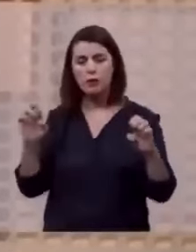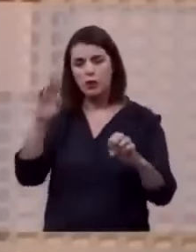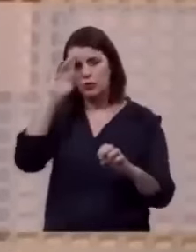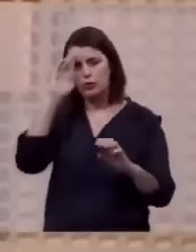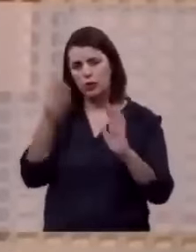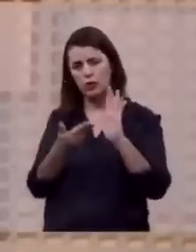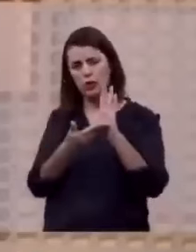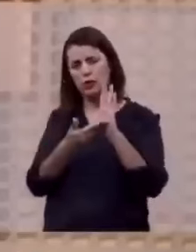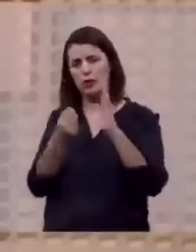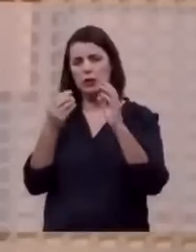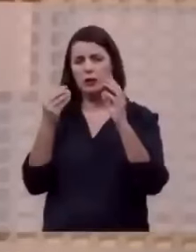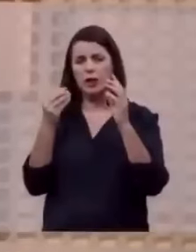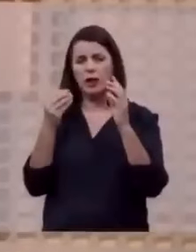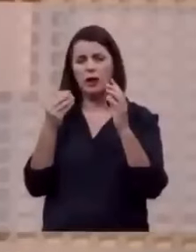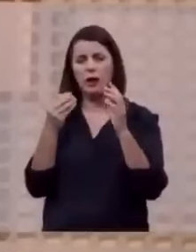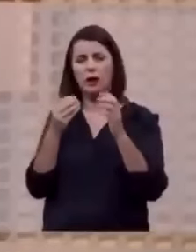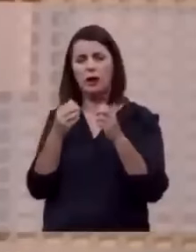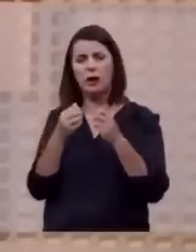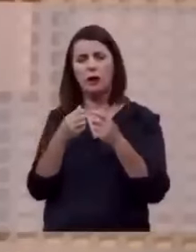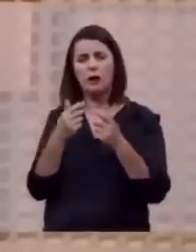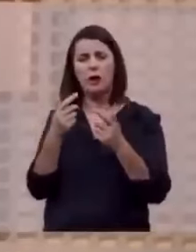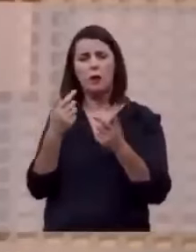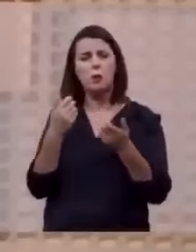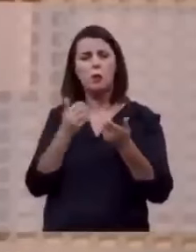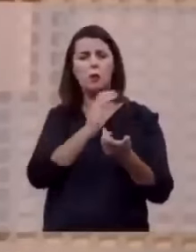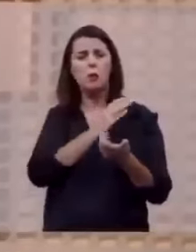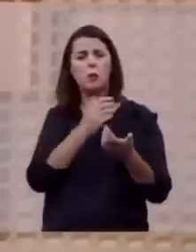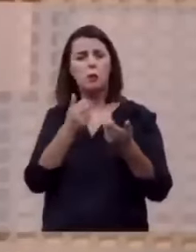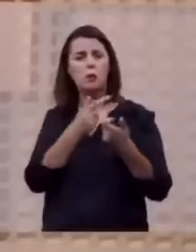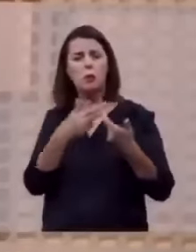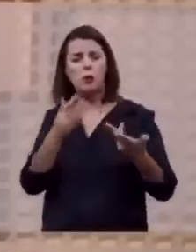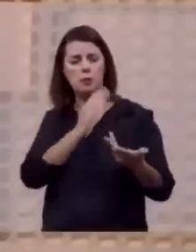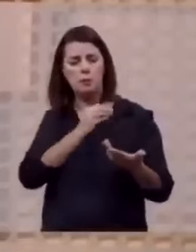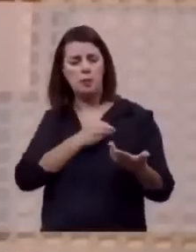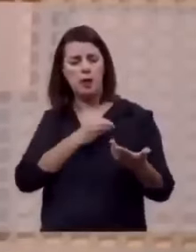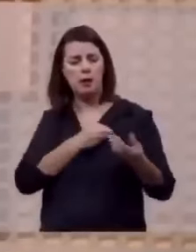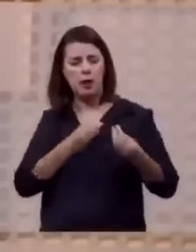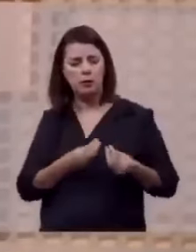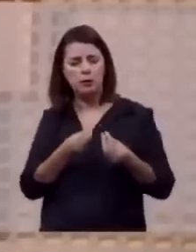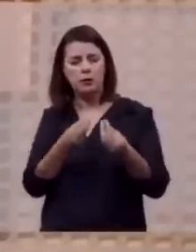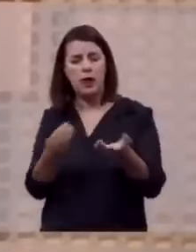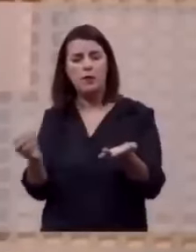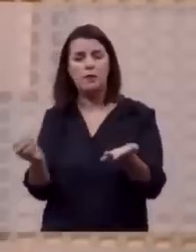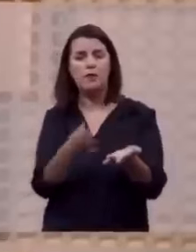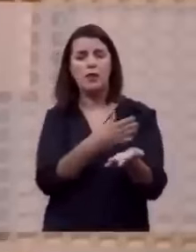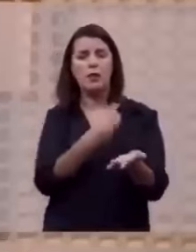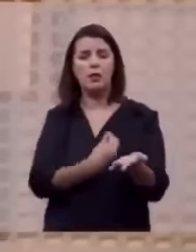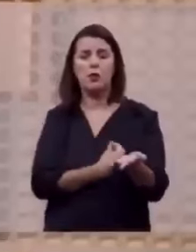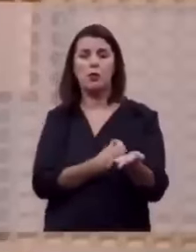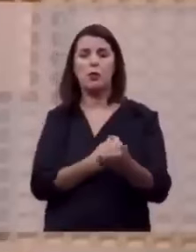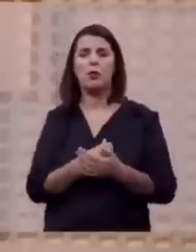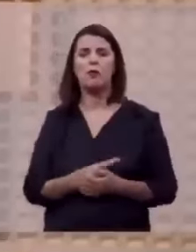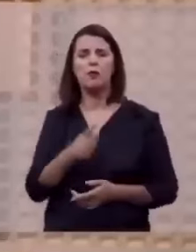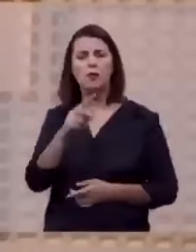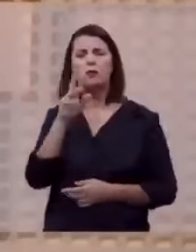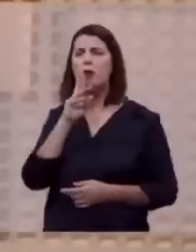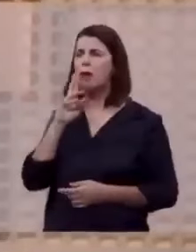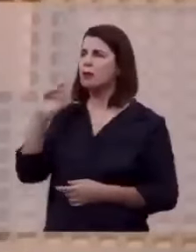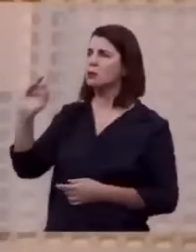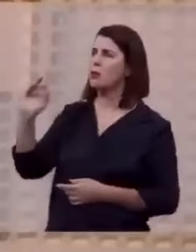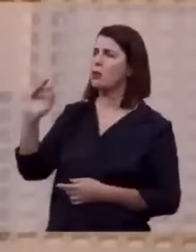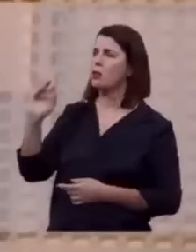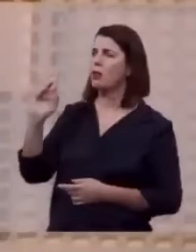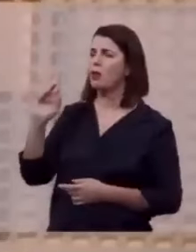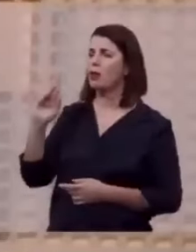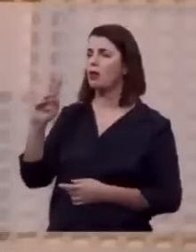tira o tampão dos ouvidos, tira o coração de pedra, dá um coração de carne, e você atende a voz do